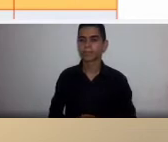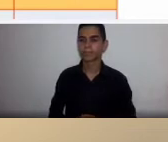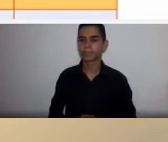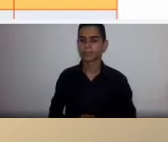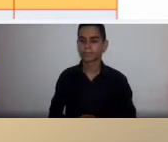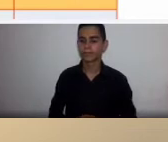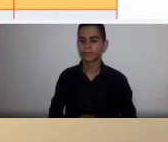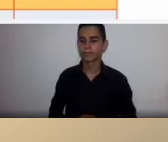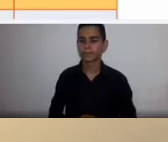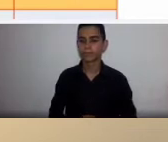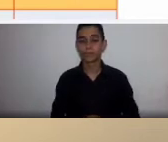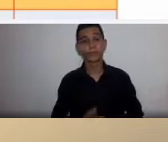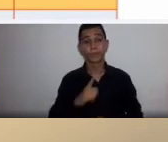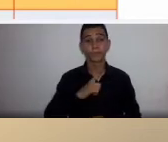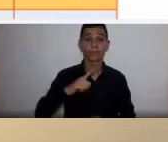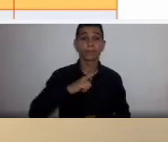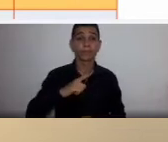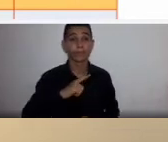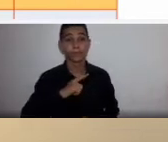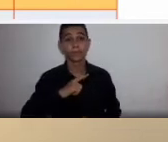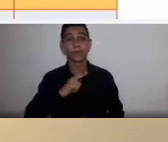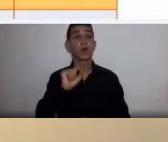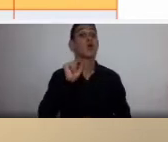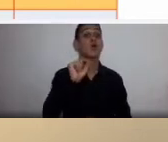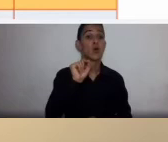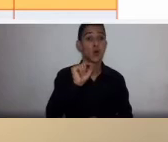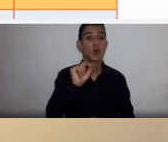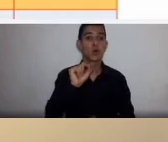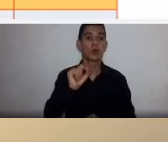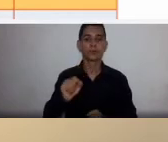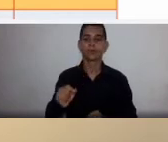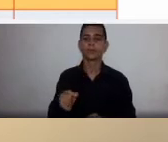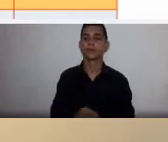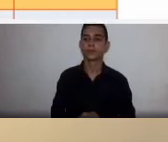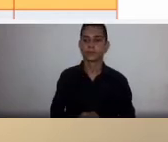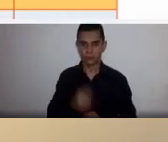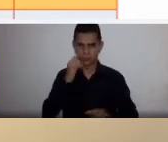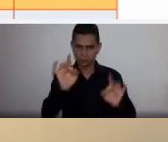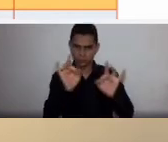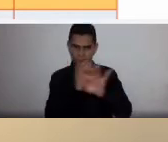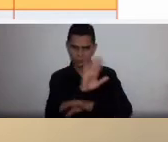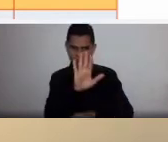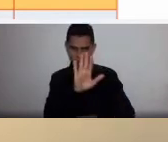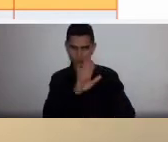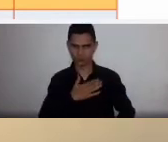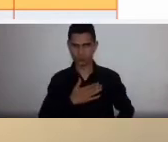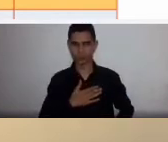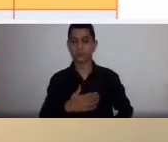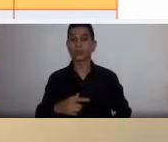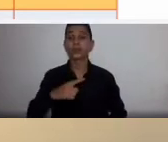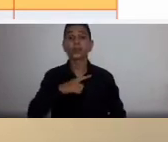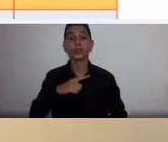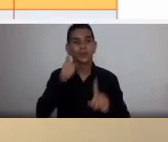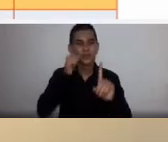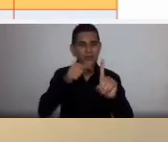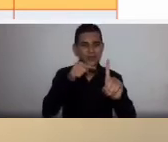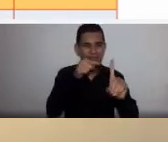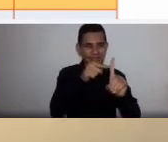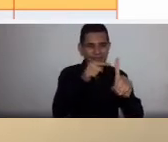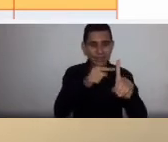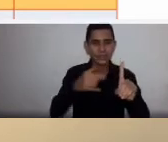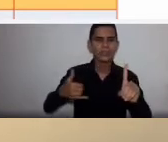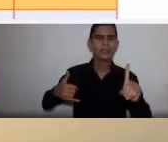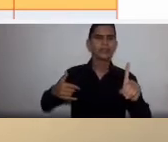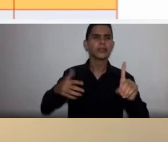nós tivemos praticamente essa situação nessa paciente. Estou acabando aqui. Essa paciente, ela entrou aí com 12,